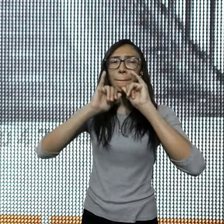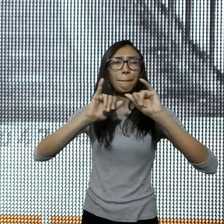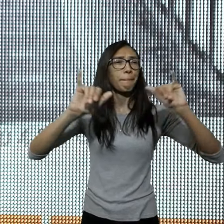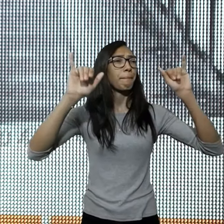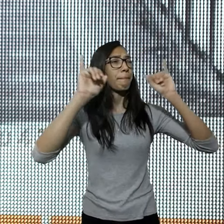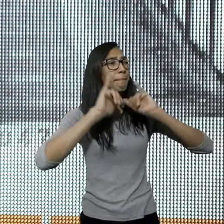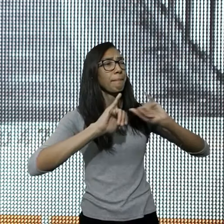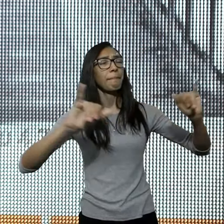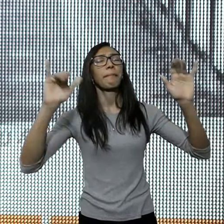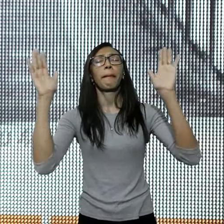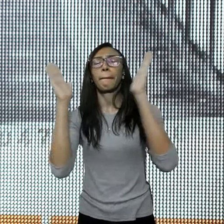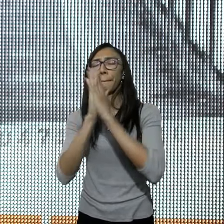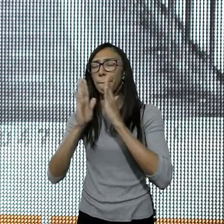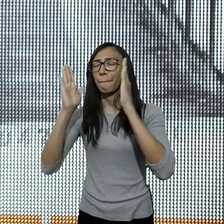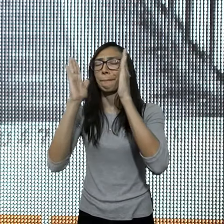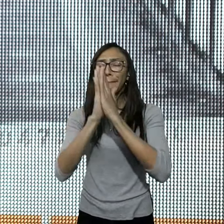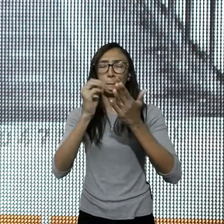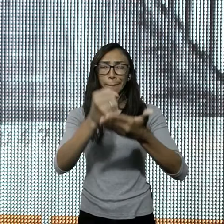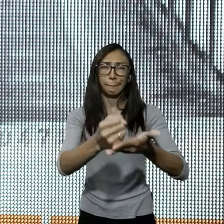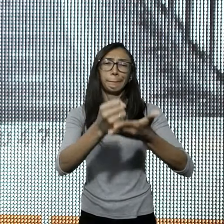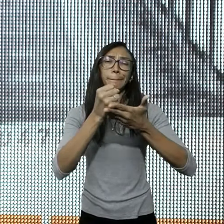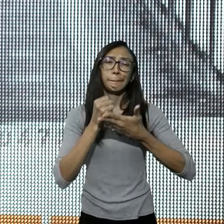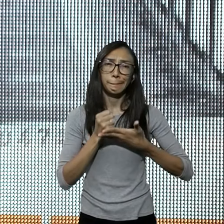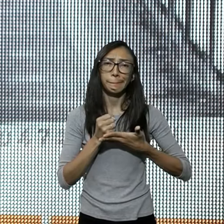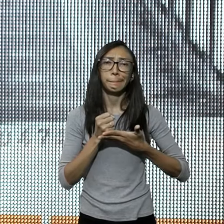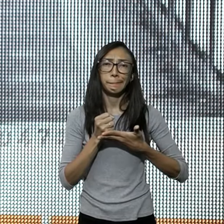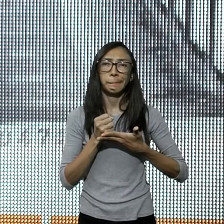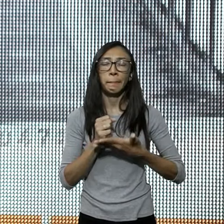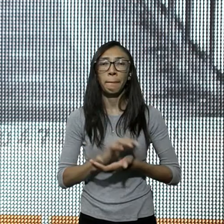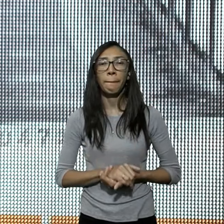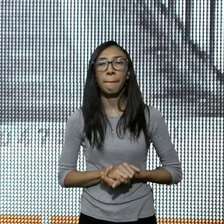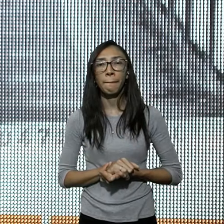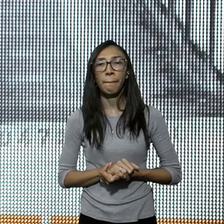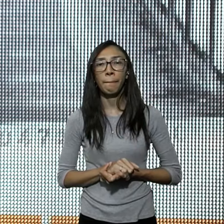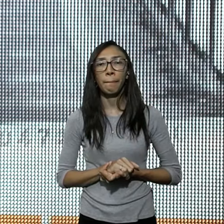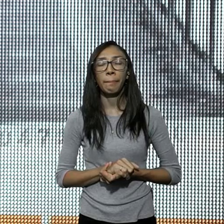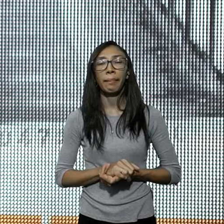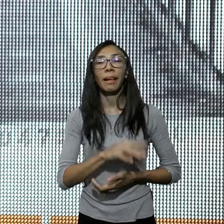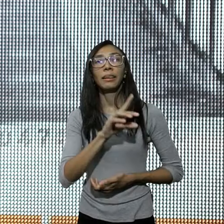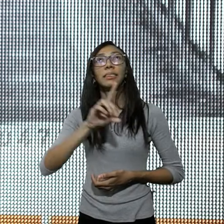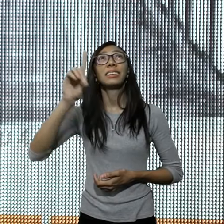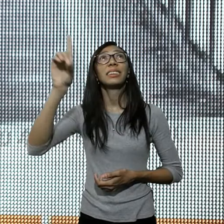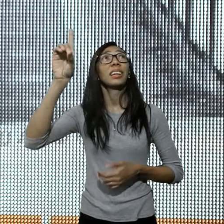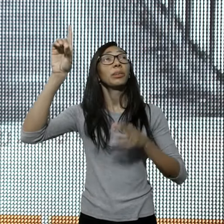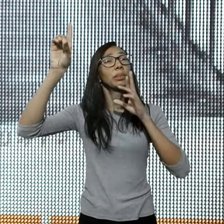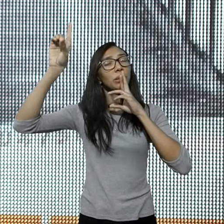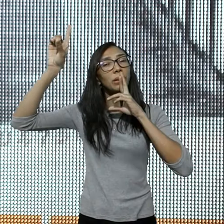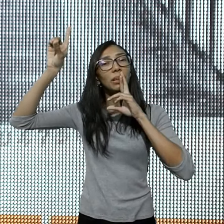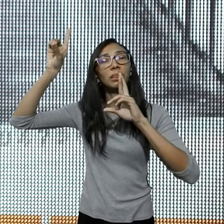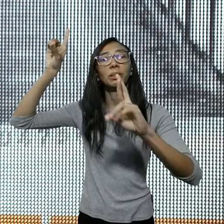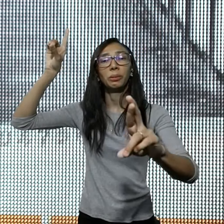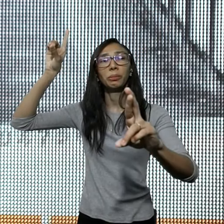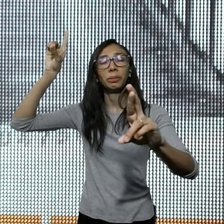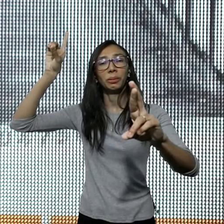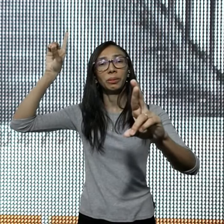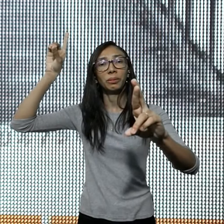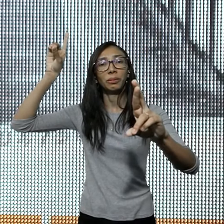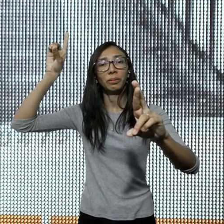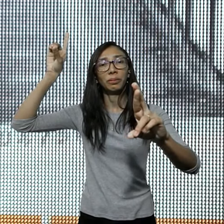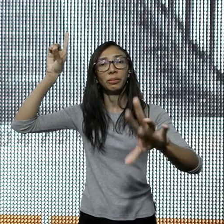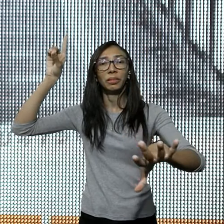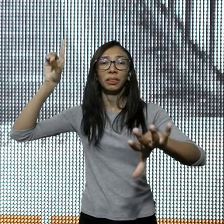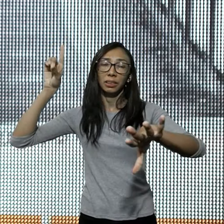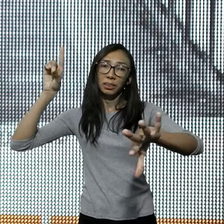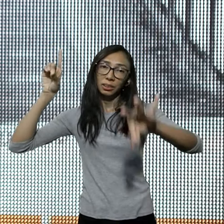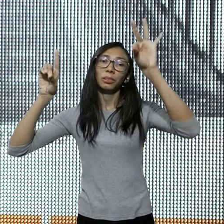letras, elas estão, clamando, por socorro, mas quando Deus, te responder, saia da